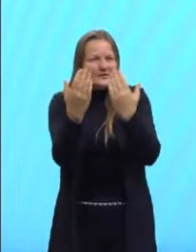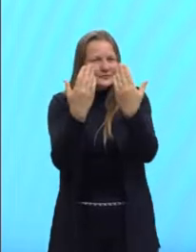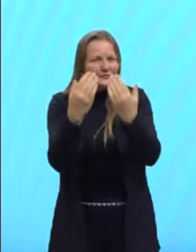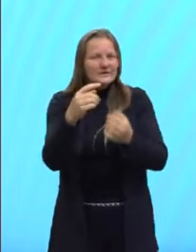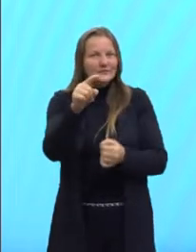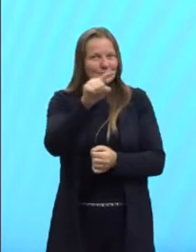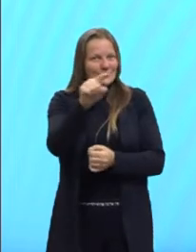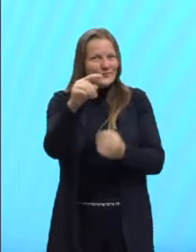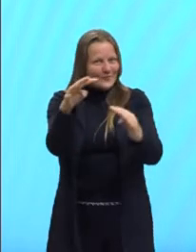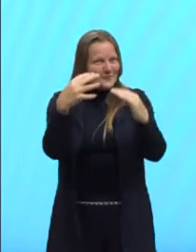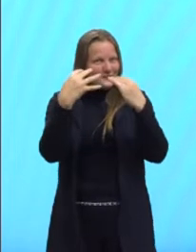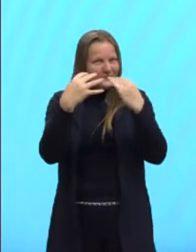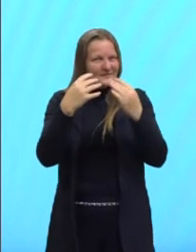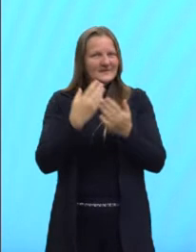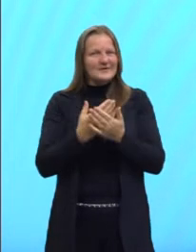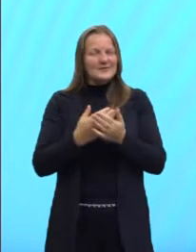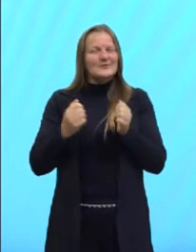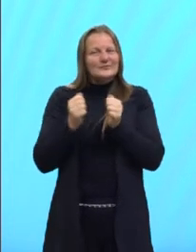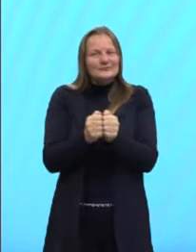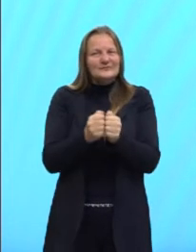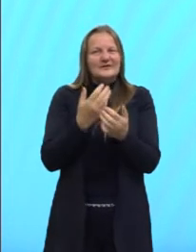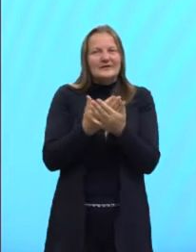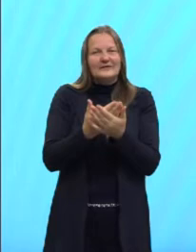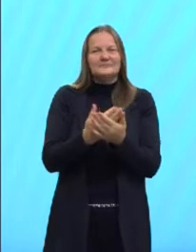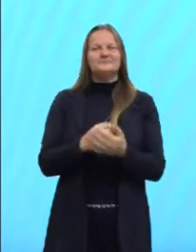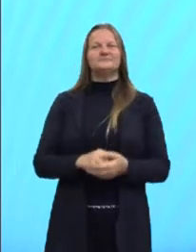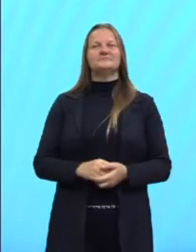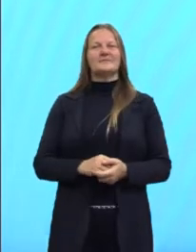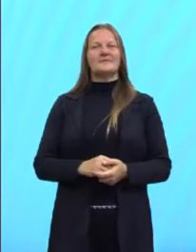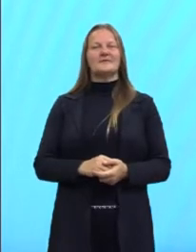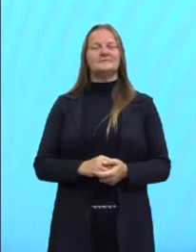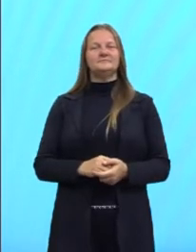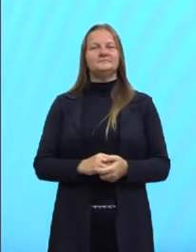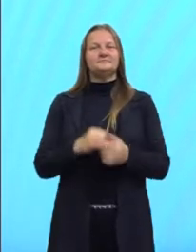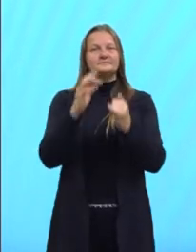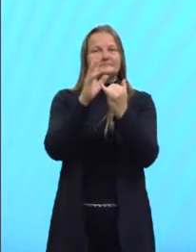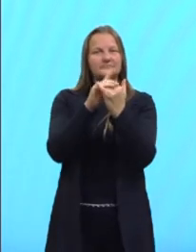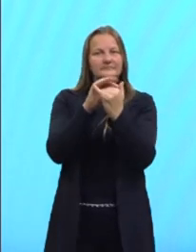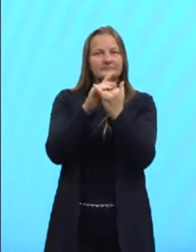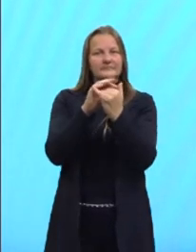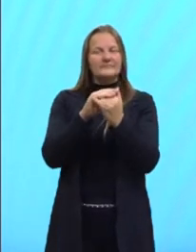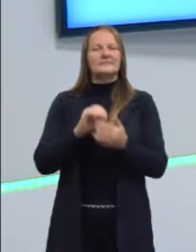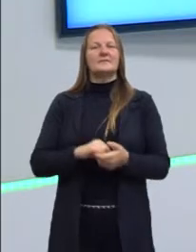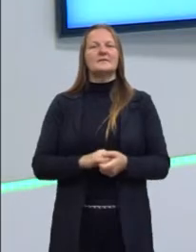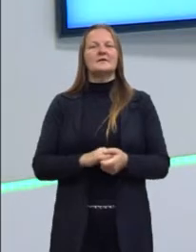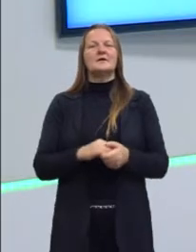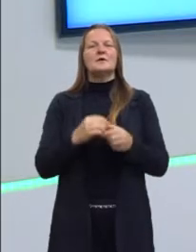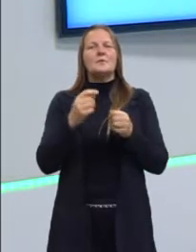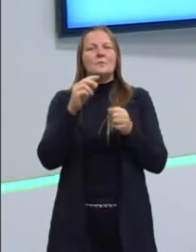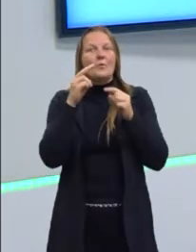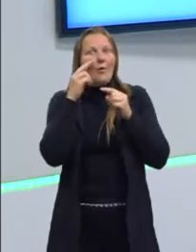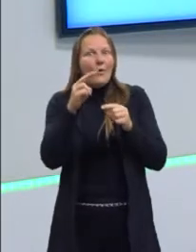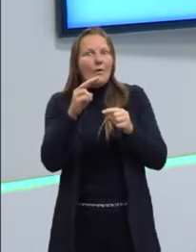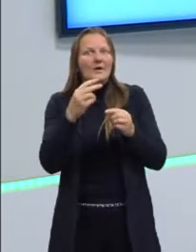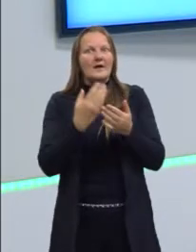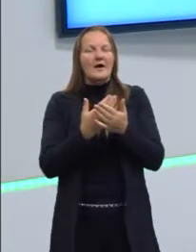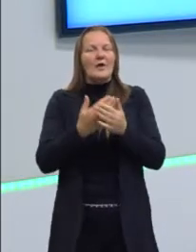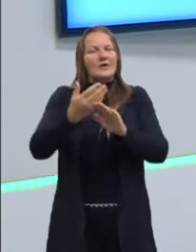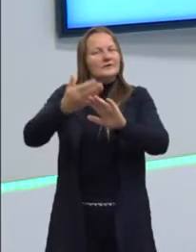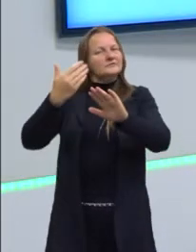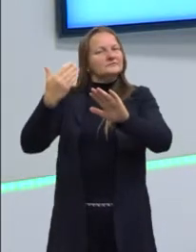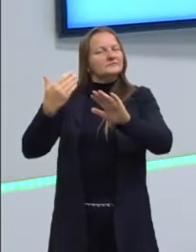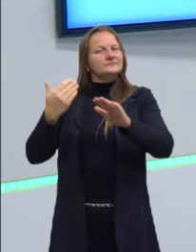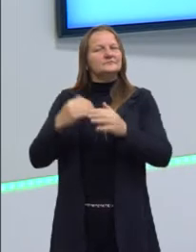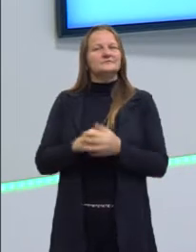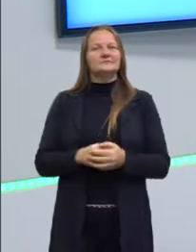Tu que está aí e que assiste, que acompanha todas as aulas, se tu acompanha pelo canal do YouTube, corre lá e vê as aulas anteriores,